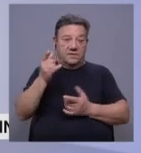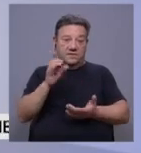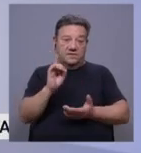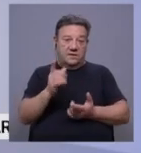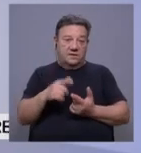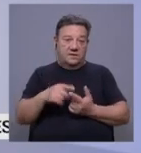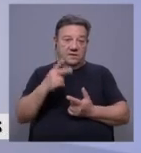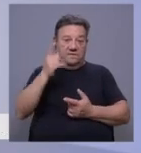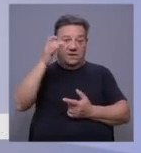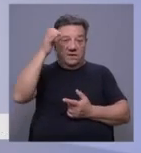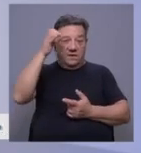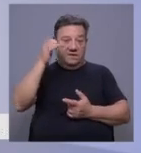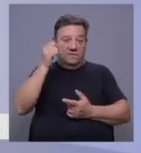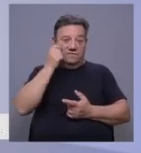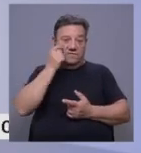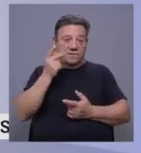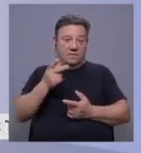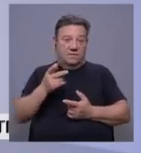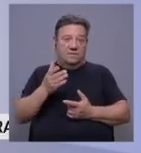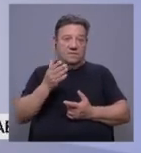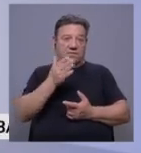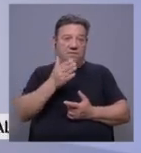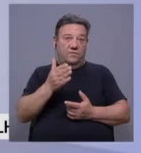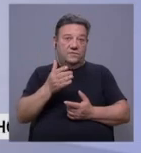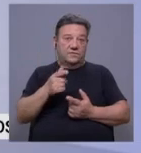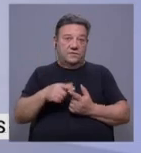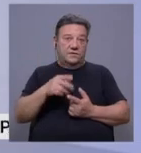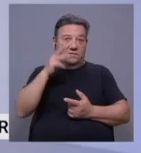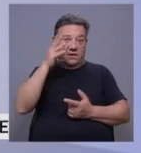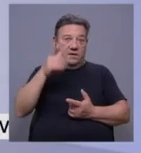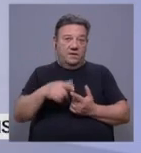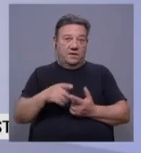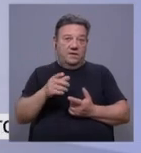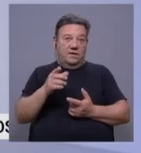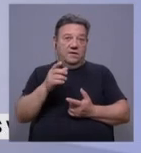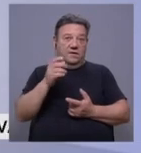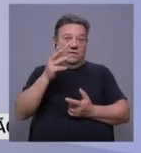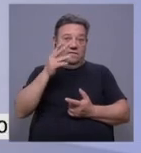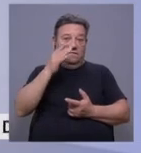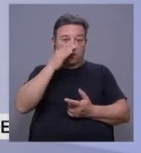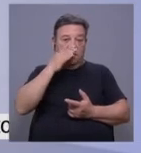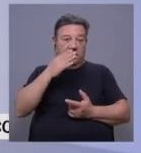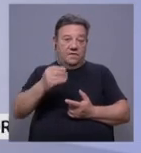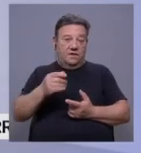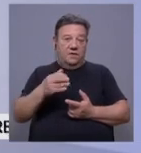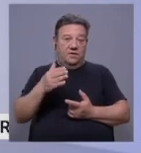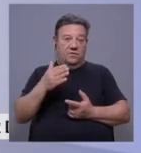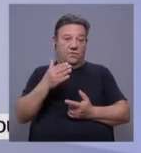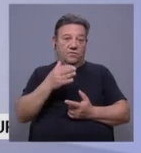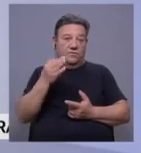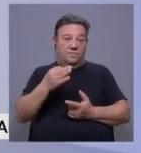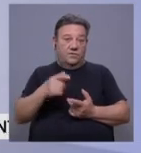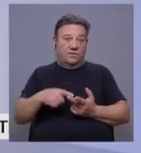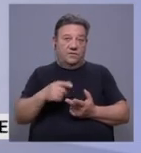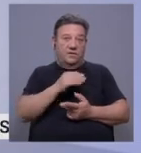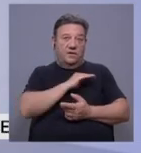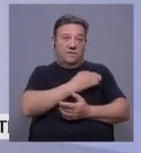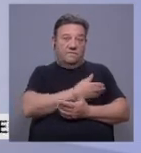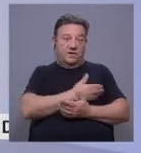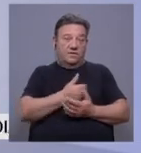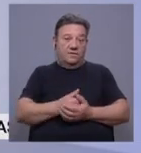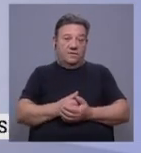6 graus, para Vila Real e para Viseu, 11 graus para Braga, Viana do Castelo com 10, 11 para o Porto e para Aveiro.